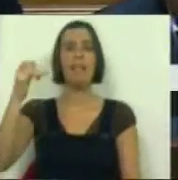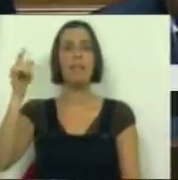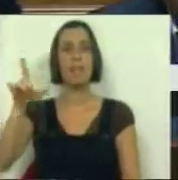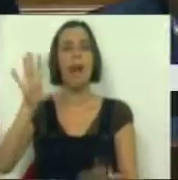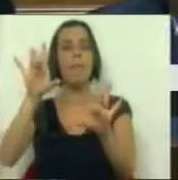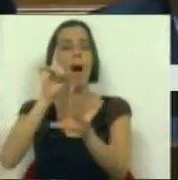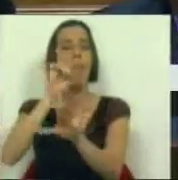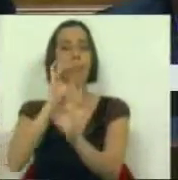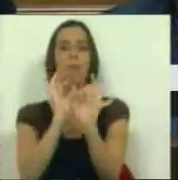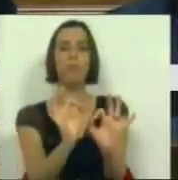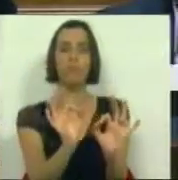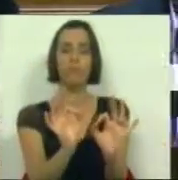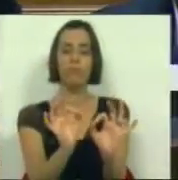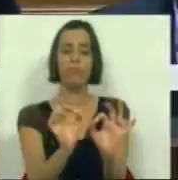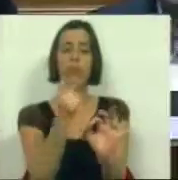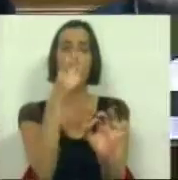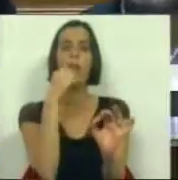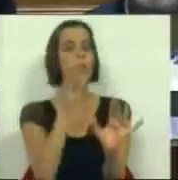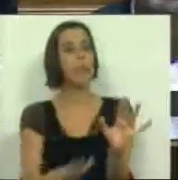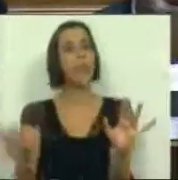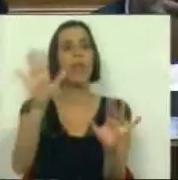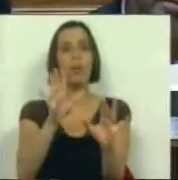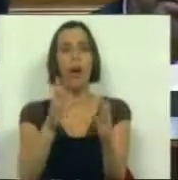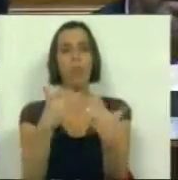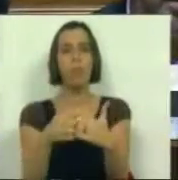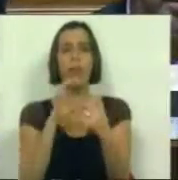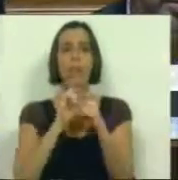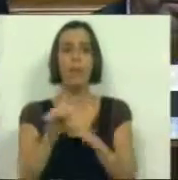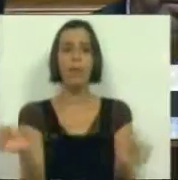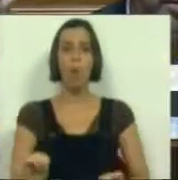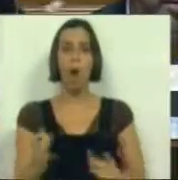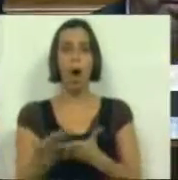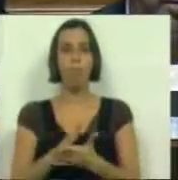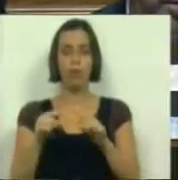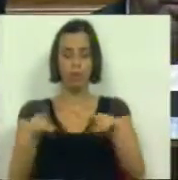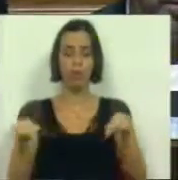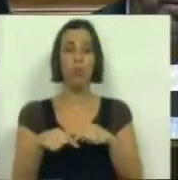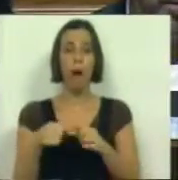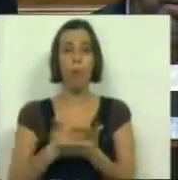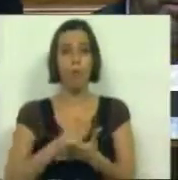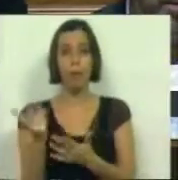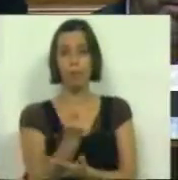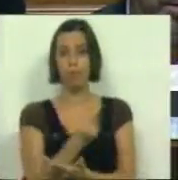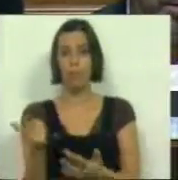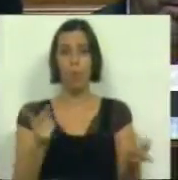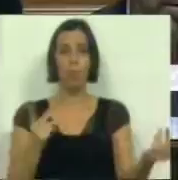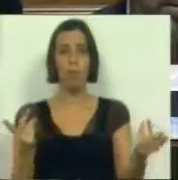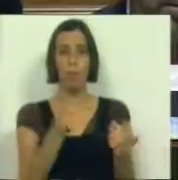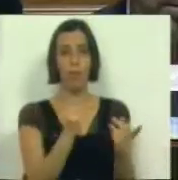a preservação de um território indefinido, portanto, um espaço indefinido entre os dois